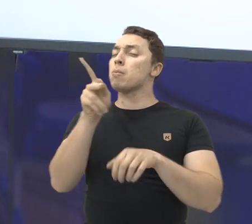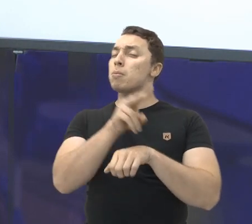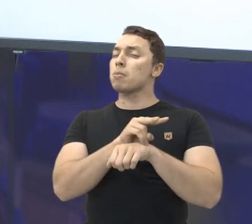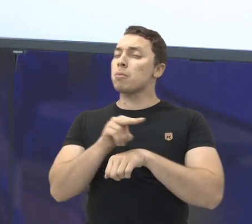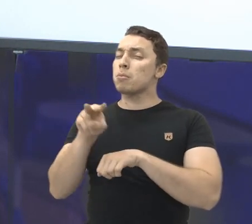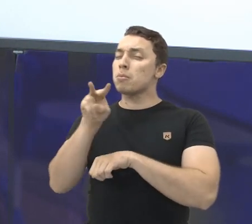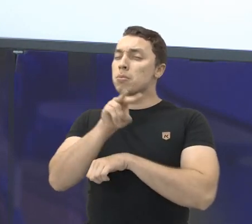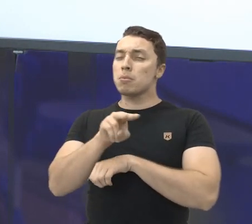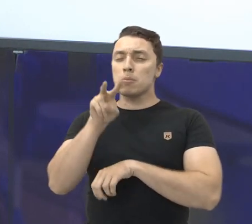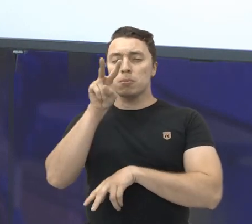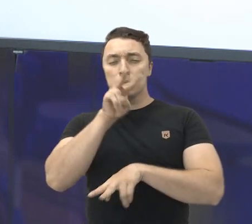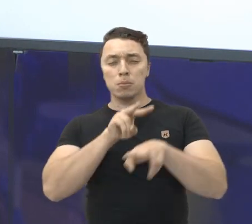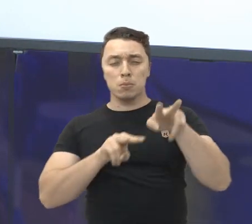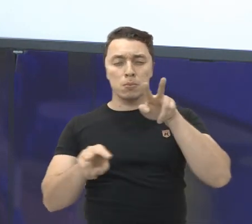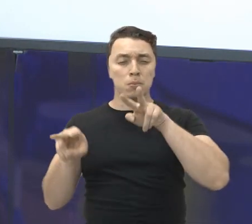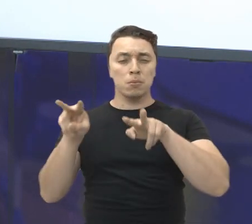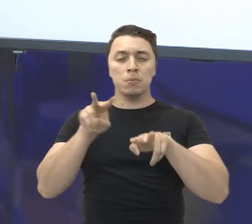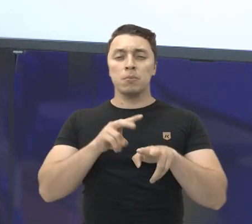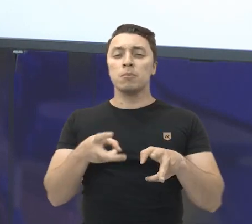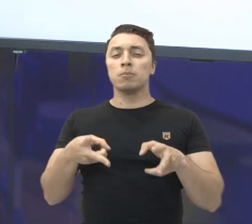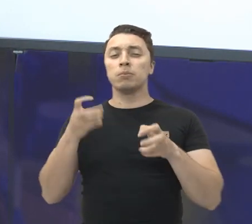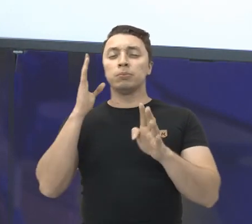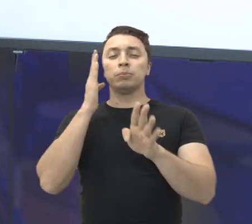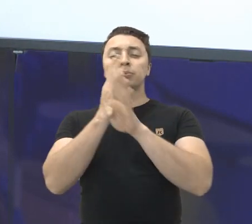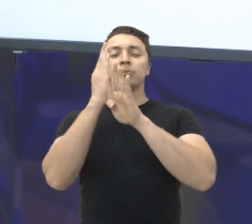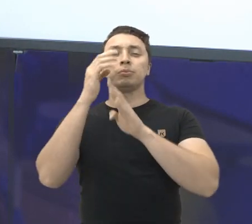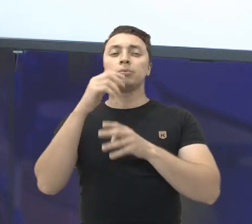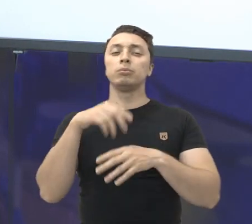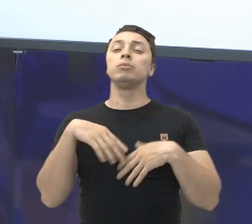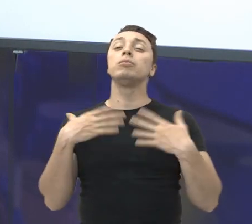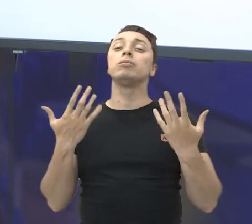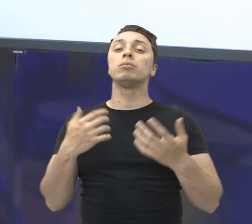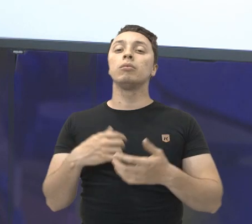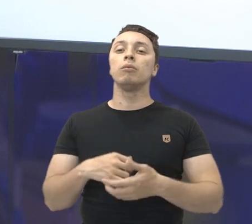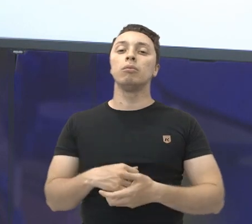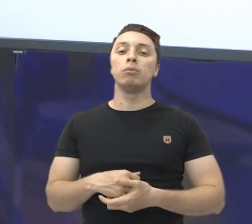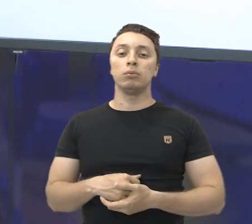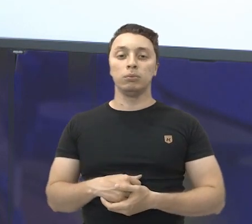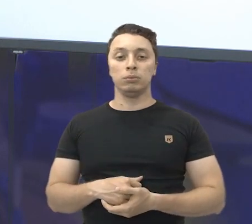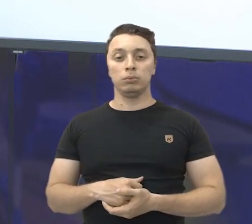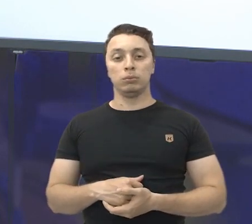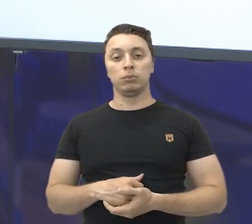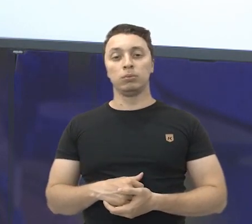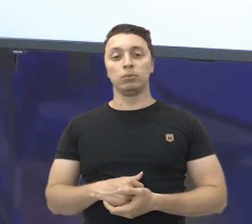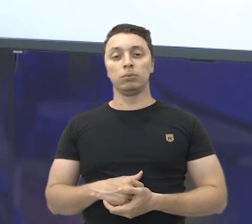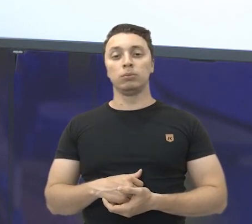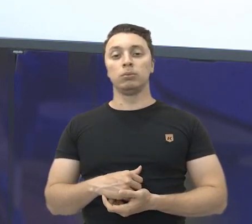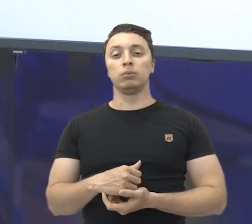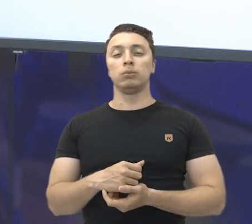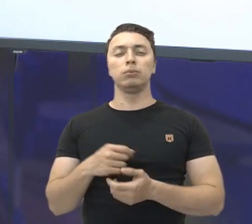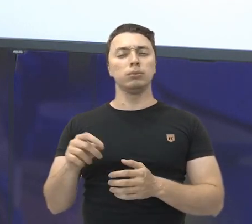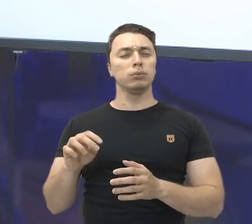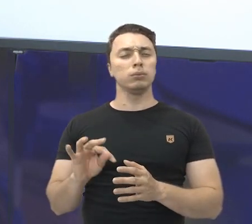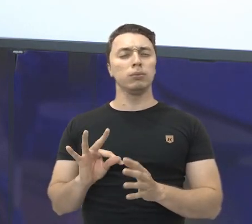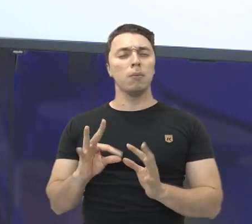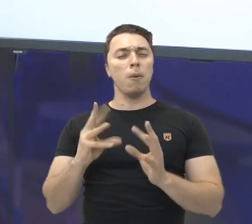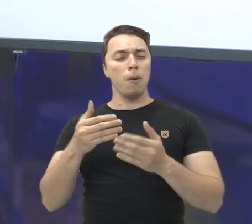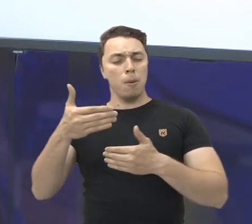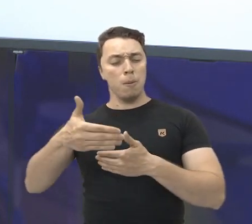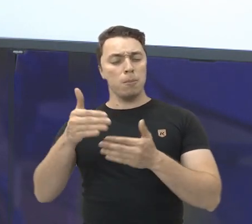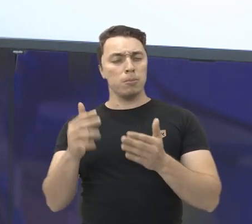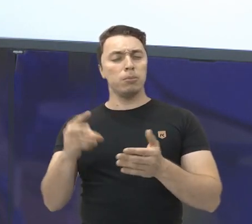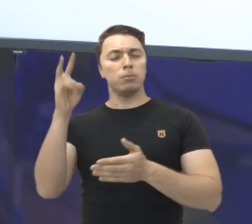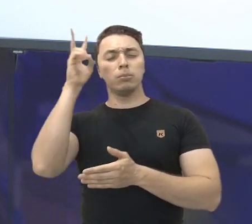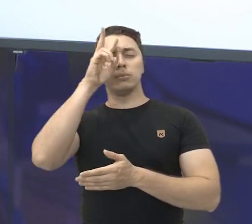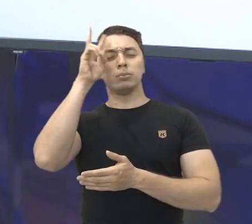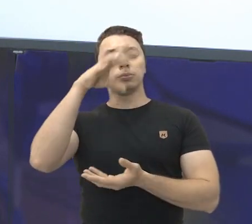essas seis figuras para identificar da qual se trata. Qual das embalagens apresentadas lembram o